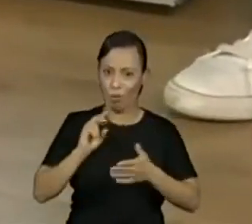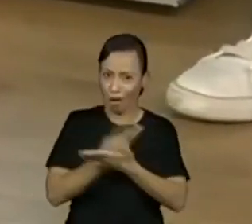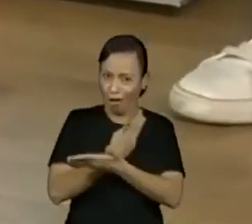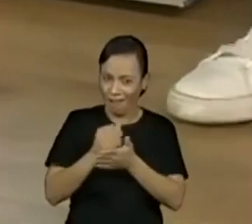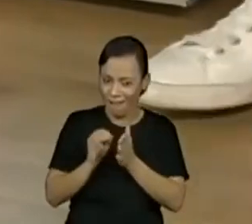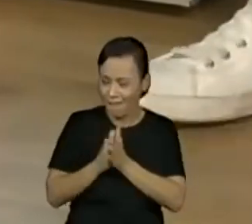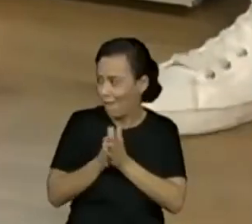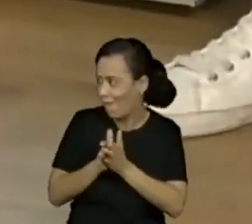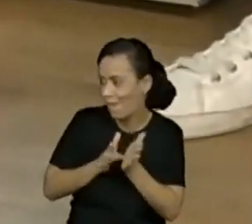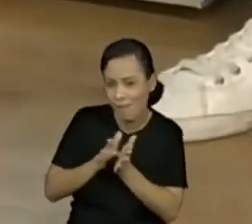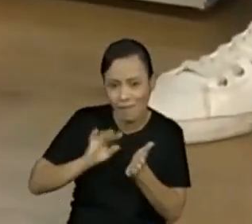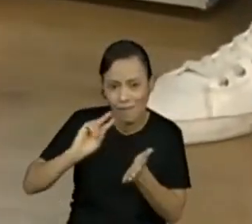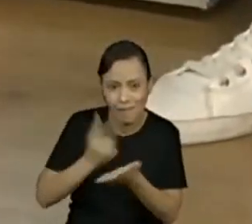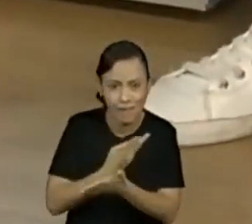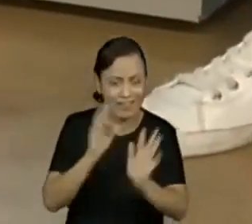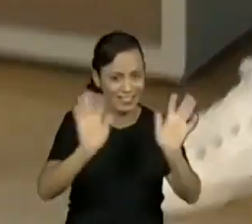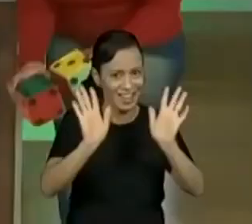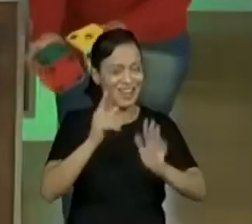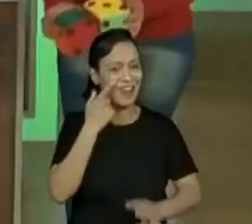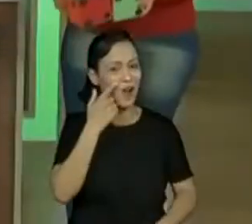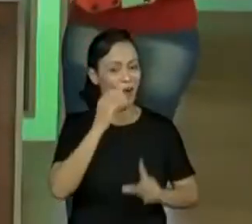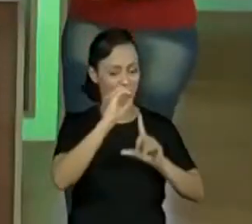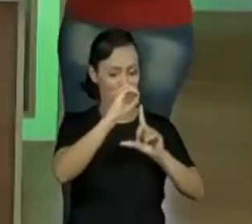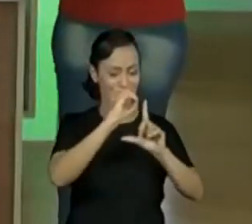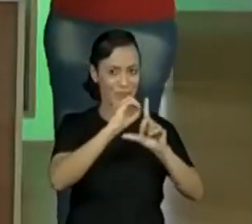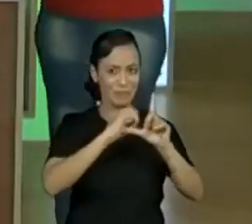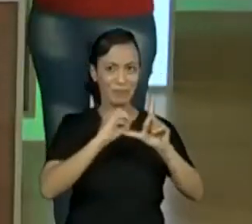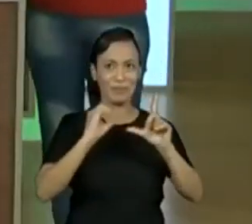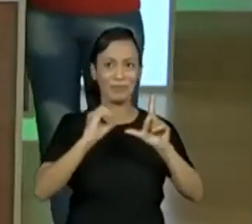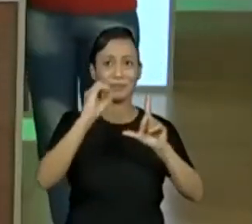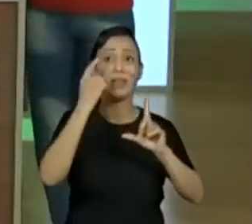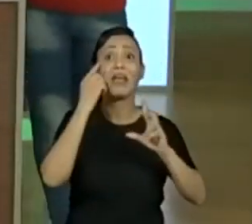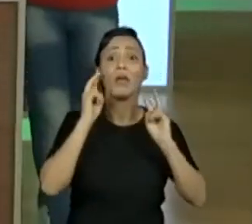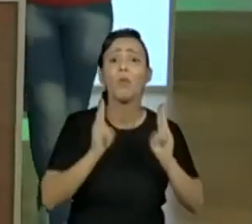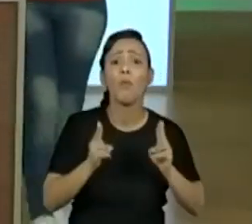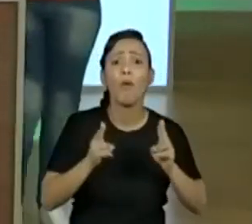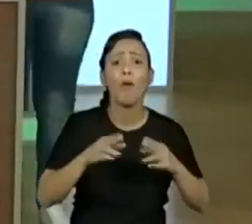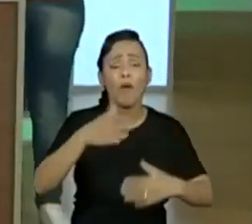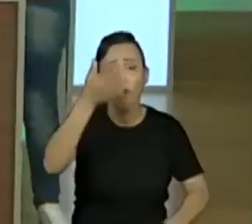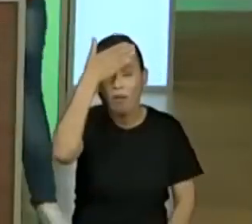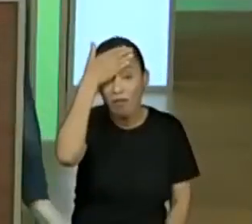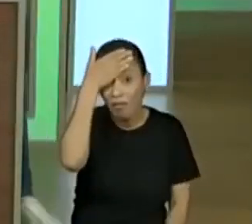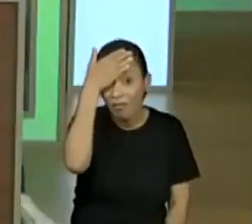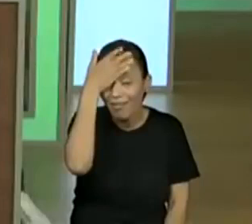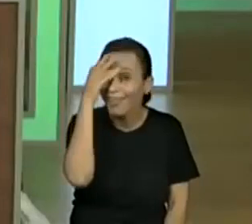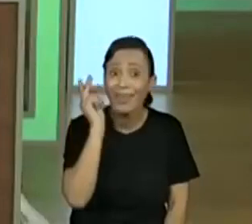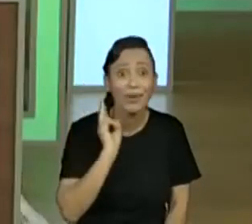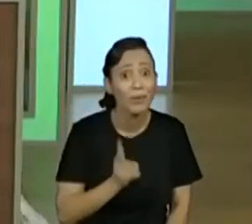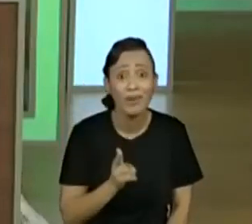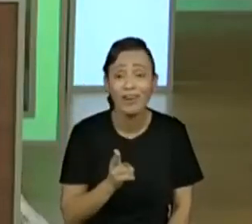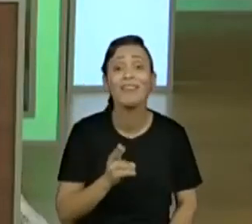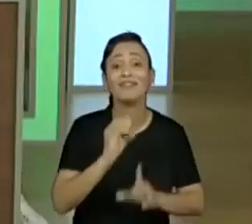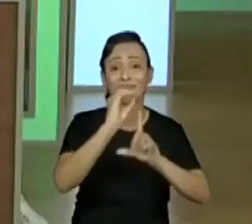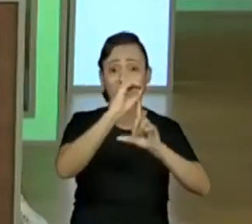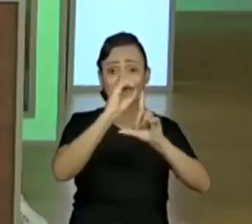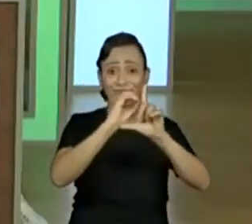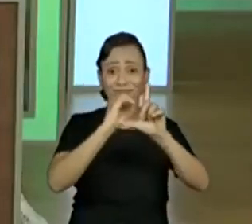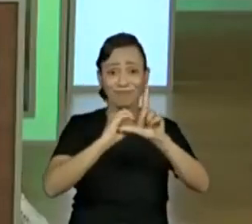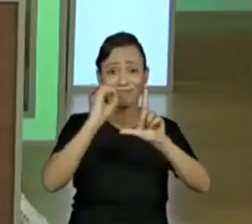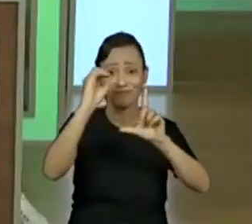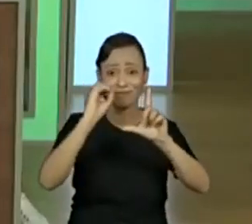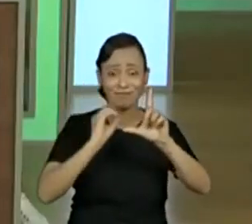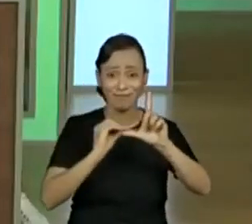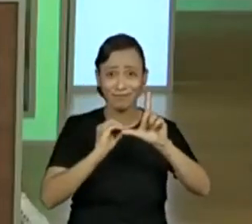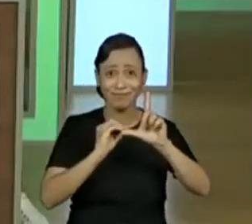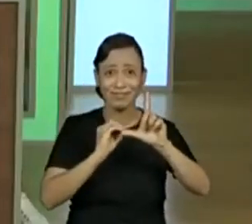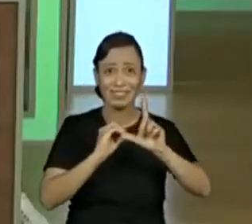Caiu o 6. E se eu falar que eu tirei o mesmo número? Meu Deus, olha lá. Olha só. Empate?